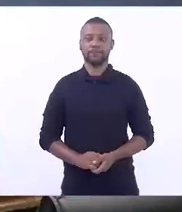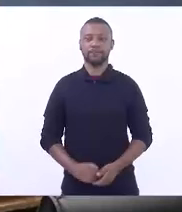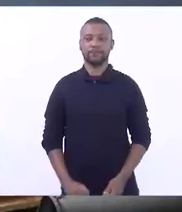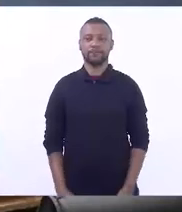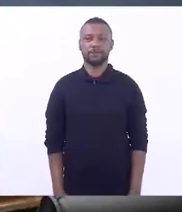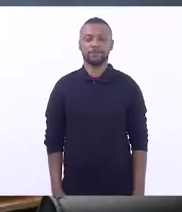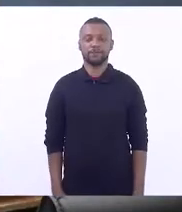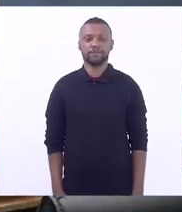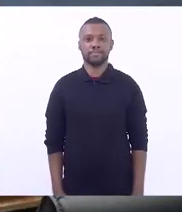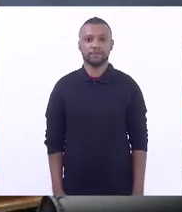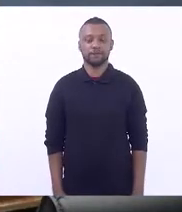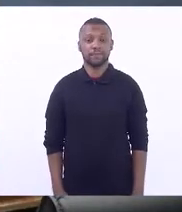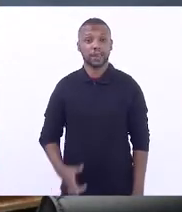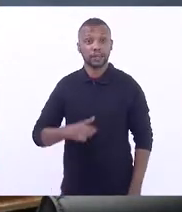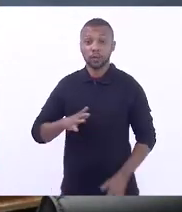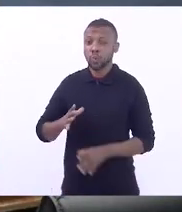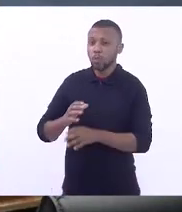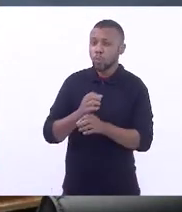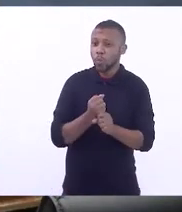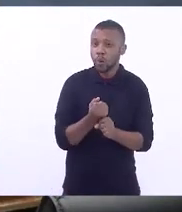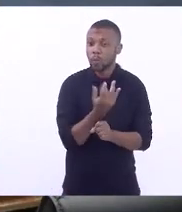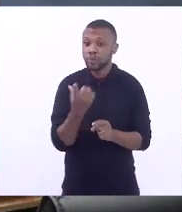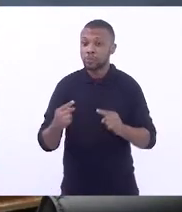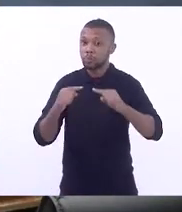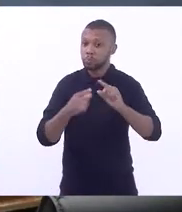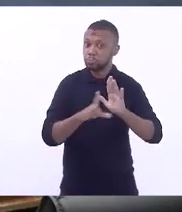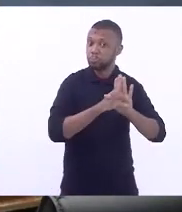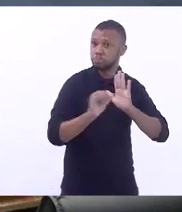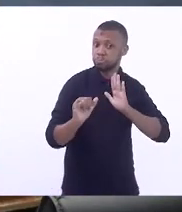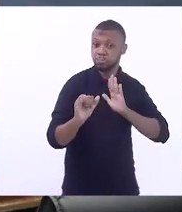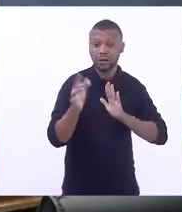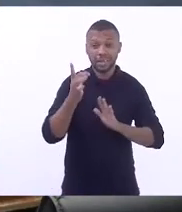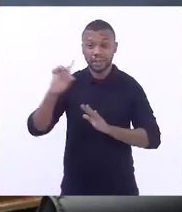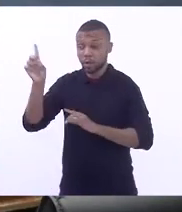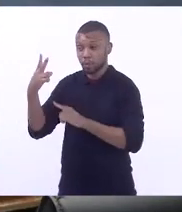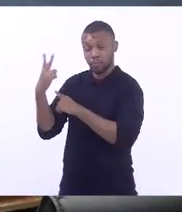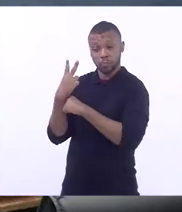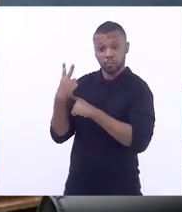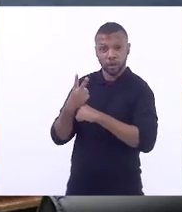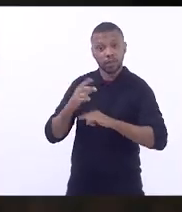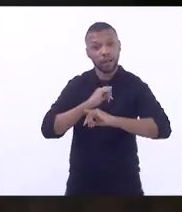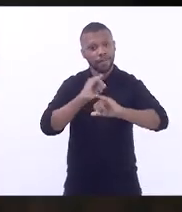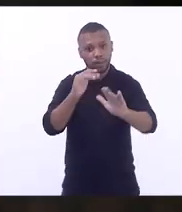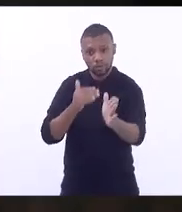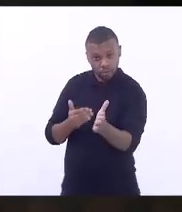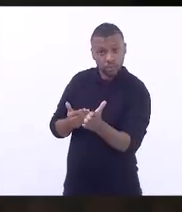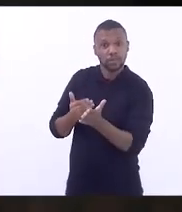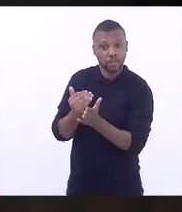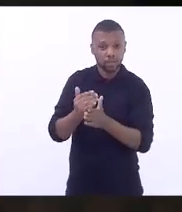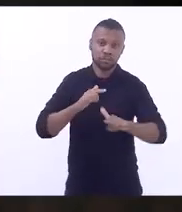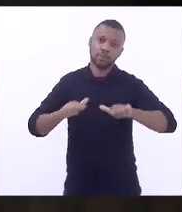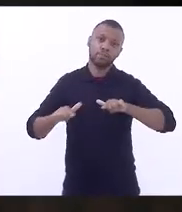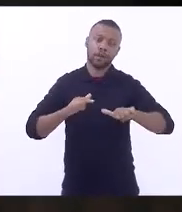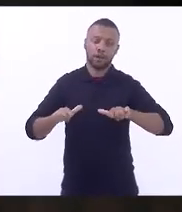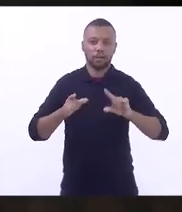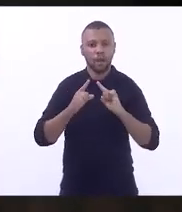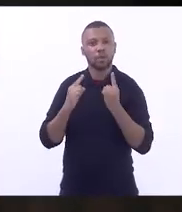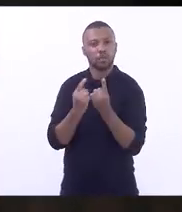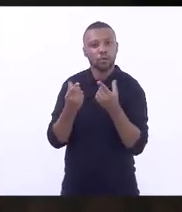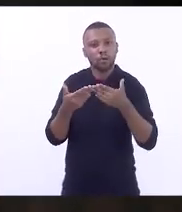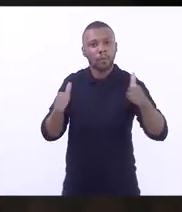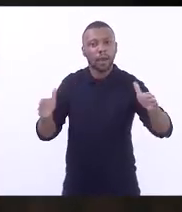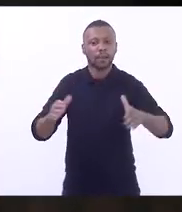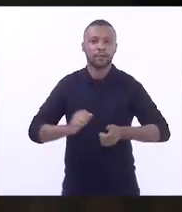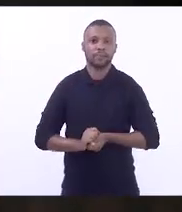Havendo número legal e sob a proteção de Deus, iniciamos nosso trabalho. Está aberta a sessão. A presidência convida o nobre